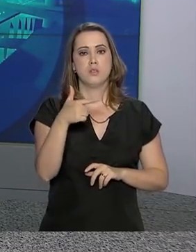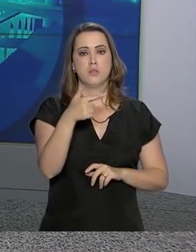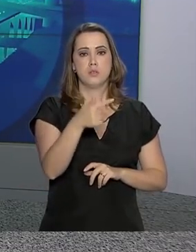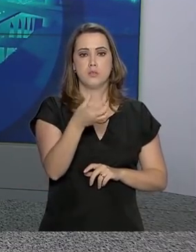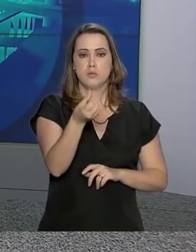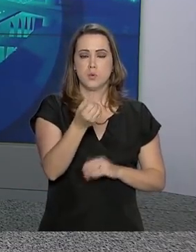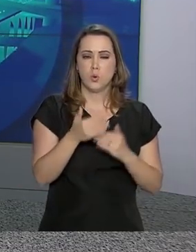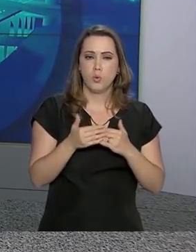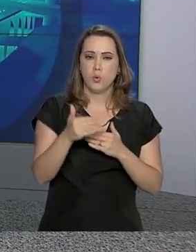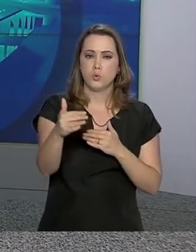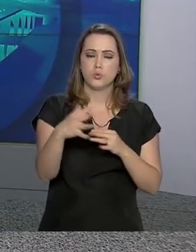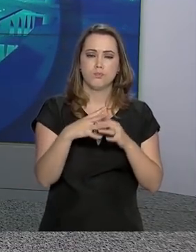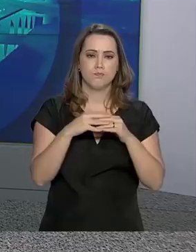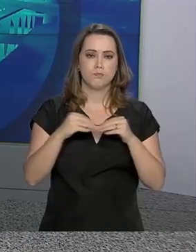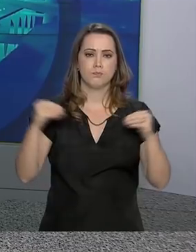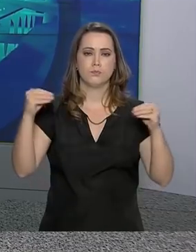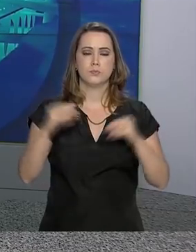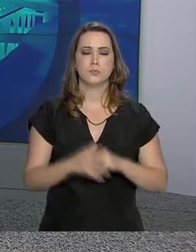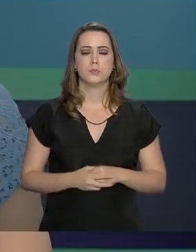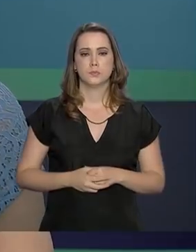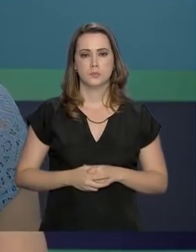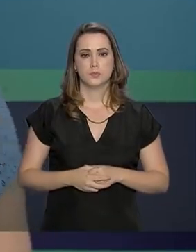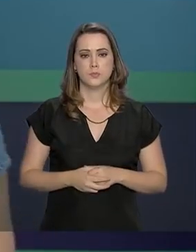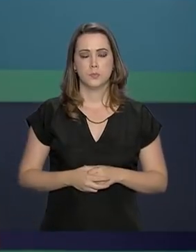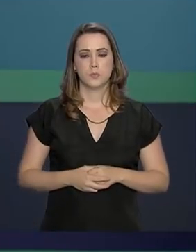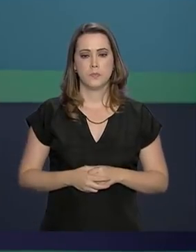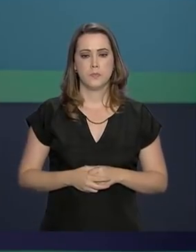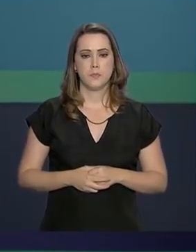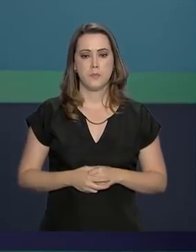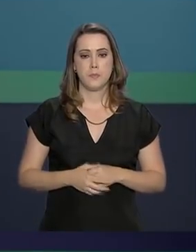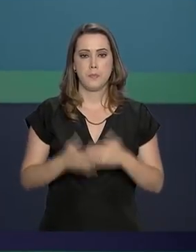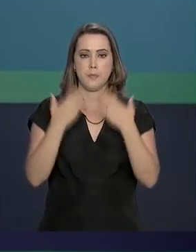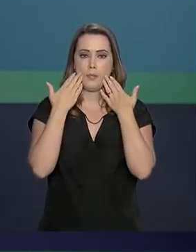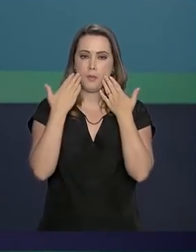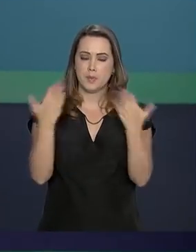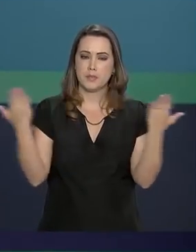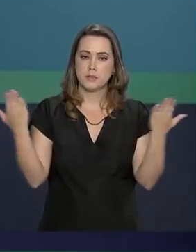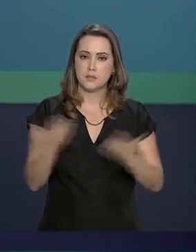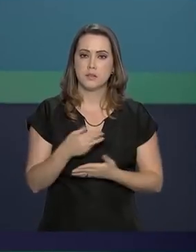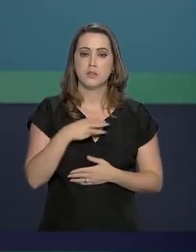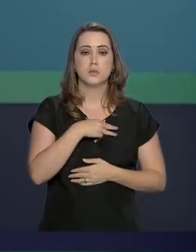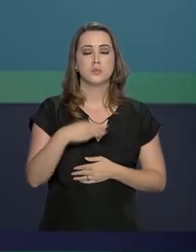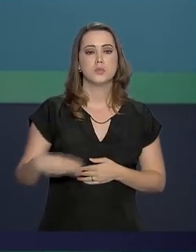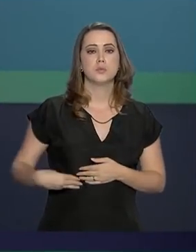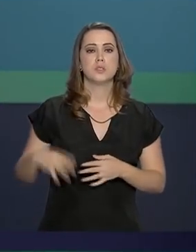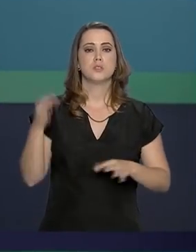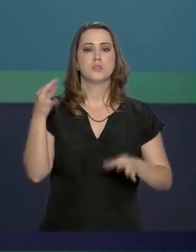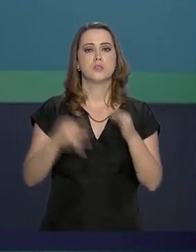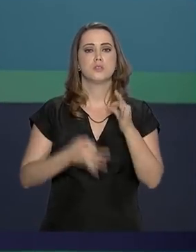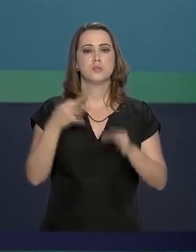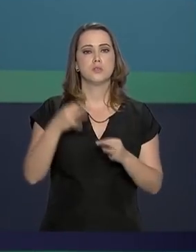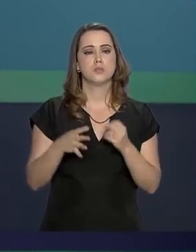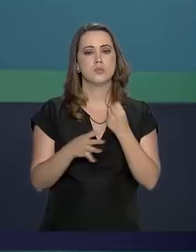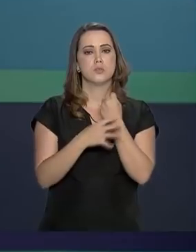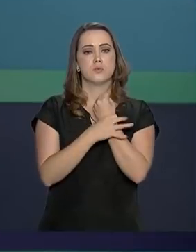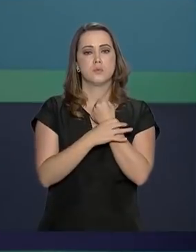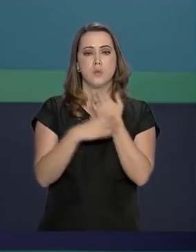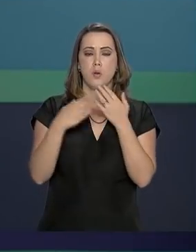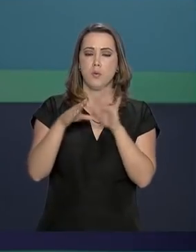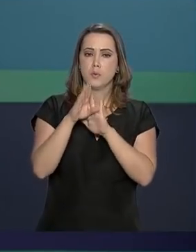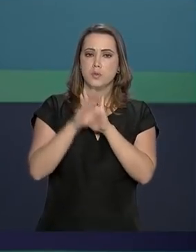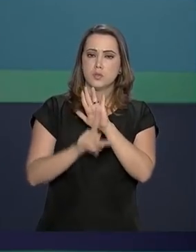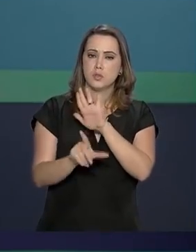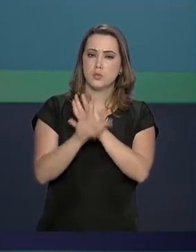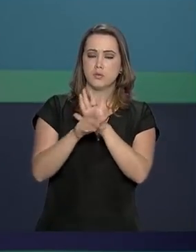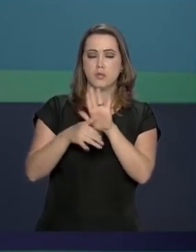276 permanecem desaparecidas. Foi apresentado hoje pelo Ministro da Justiça e Segurança Pública o projeto